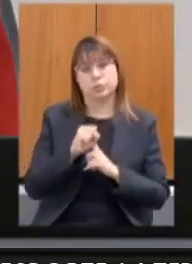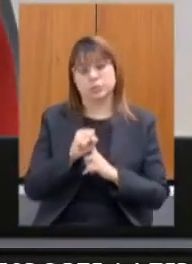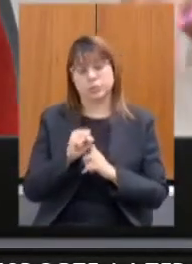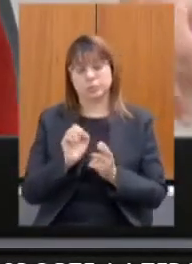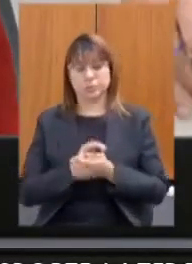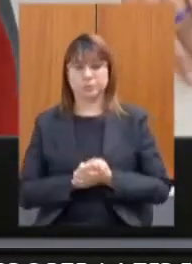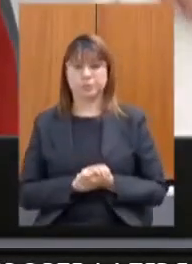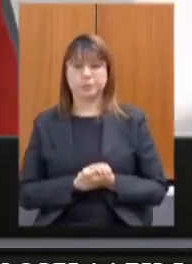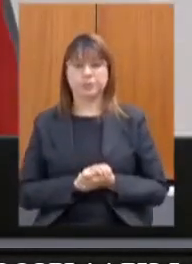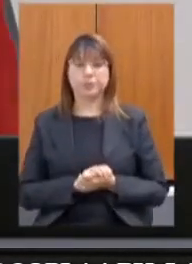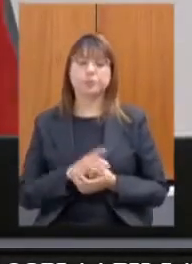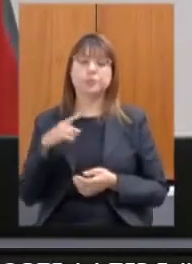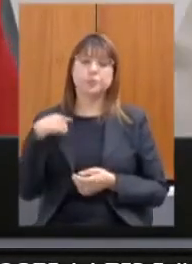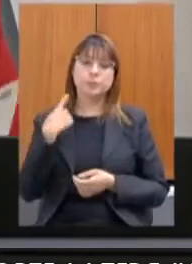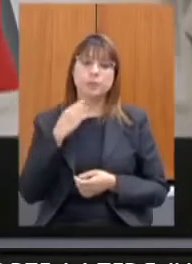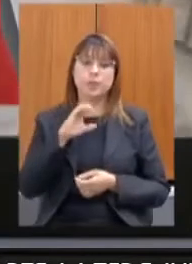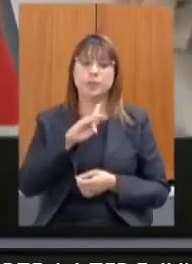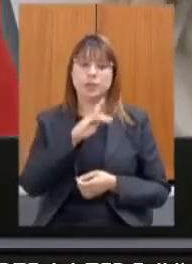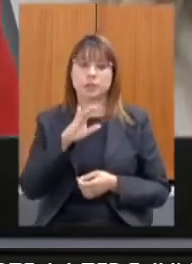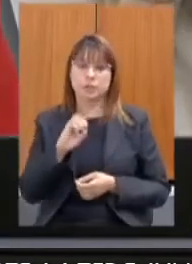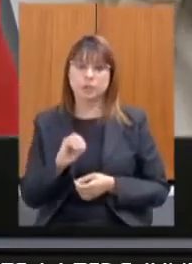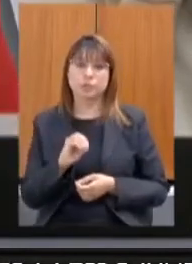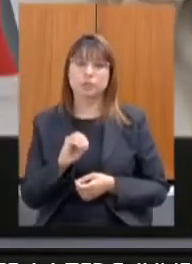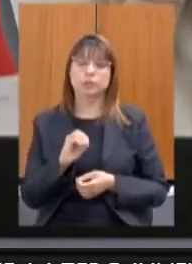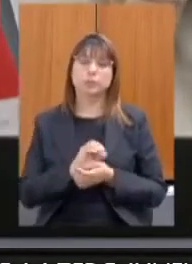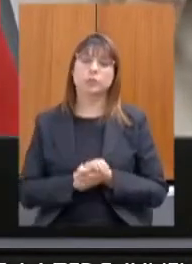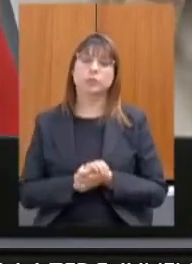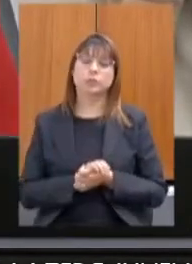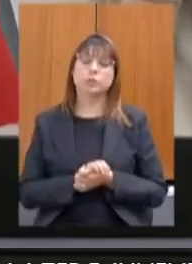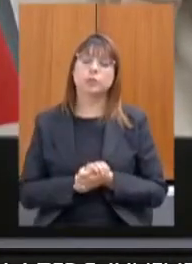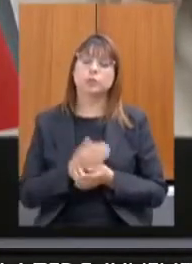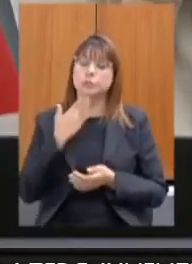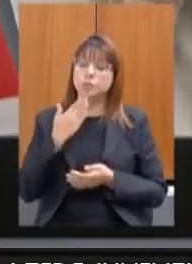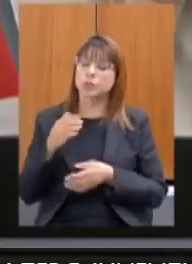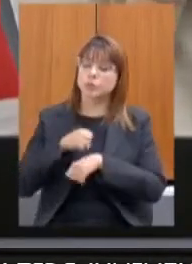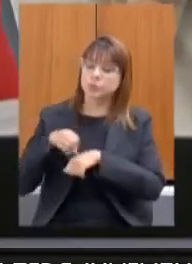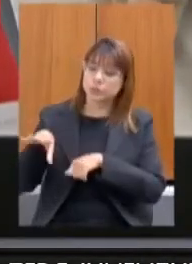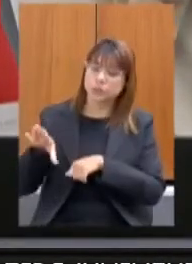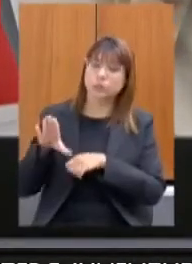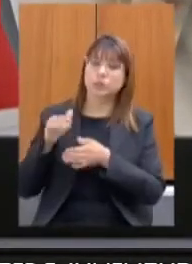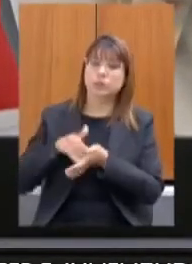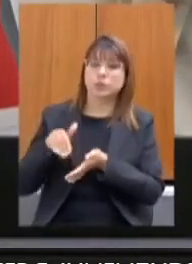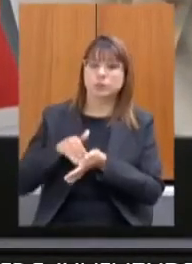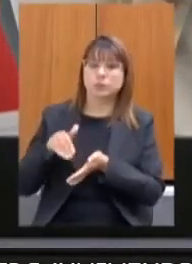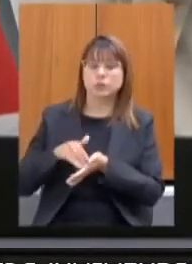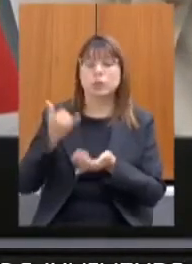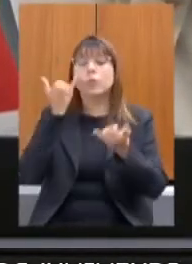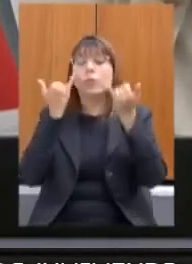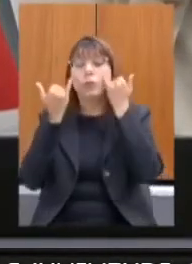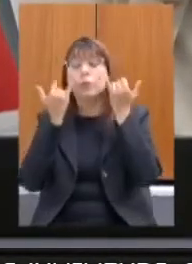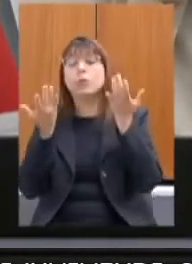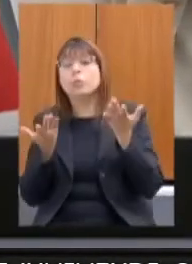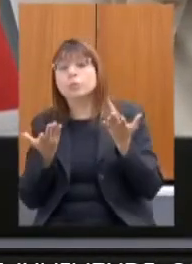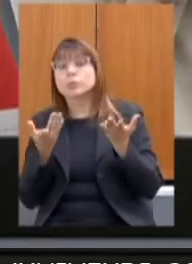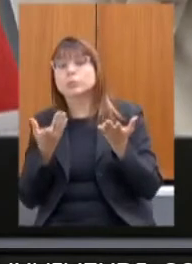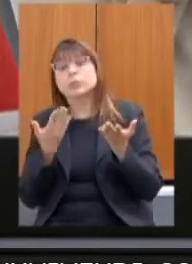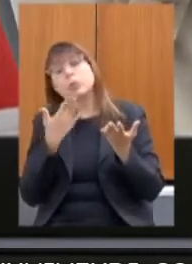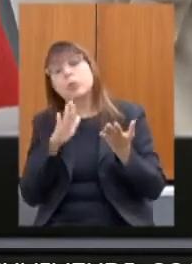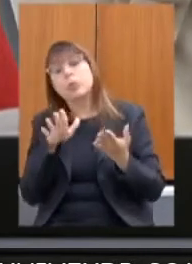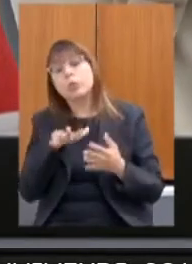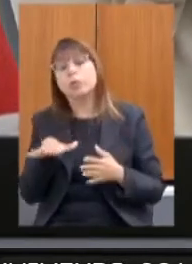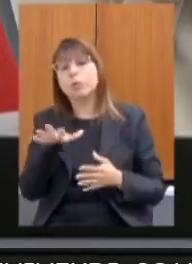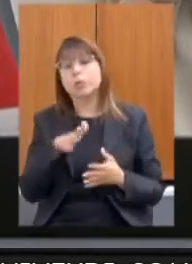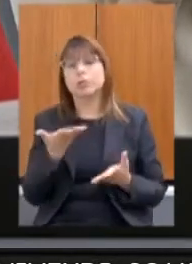atuais do deputado Celinho do Citrocel requer que seja encaminhada a CEDES pedido de informações sobre quais áreas serão